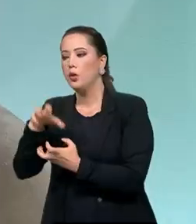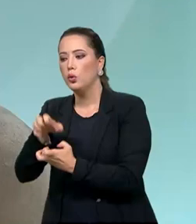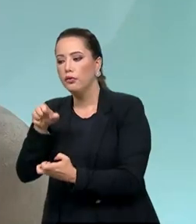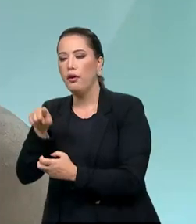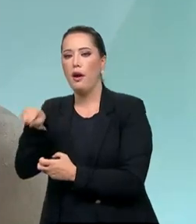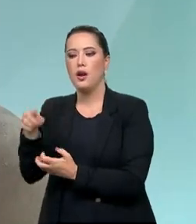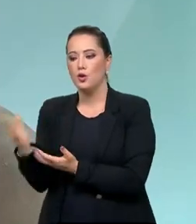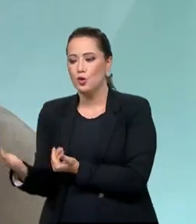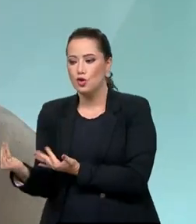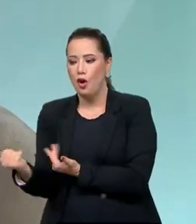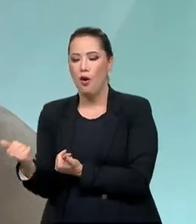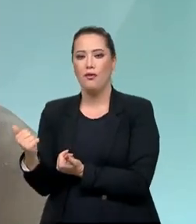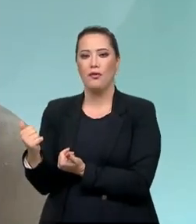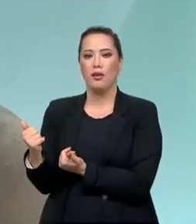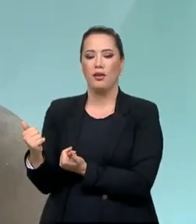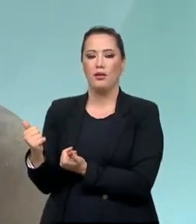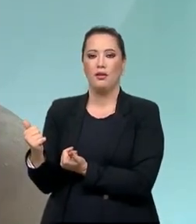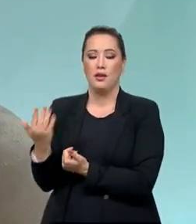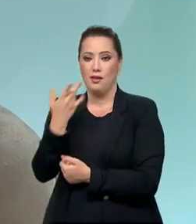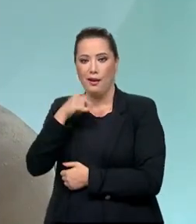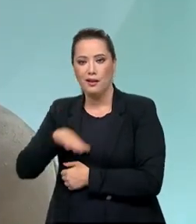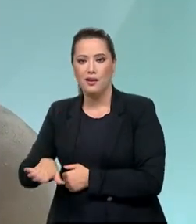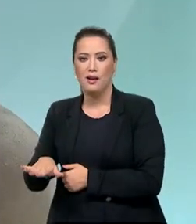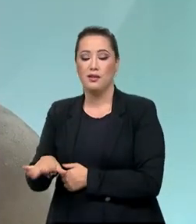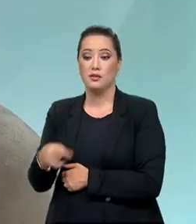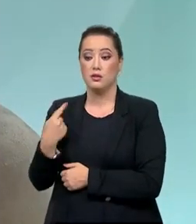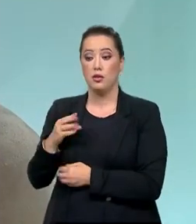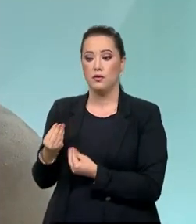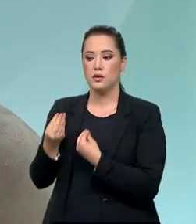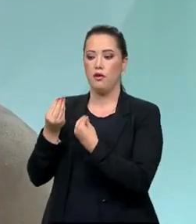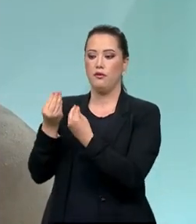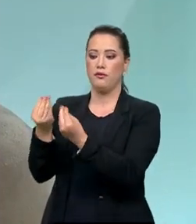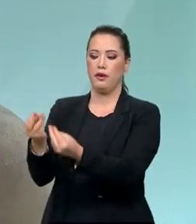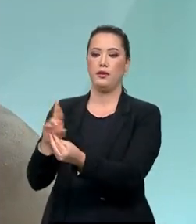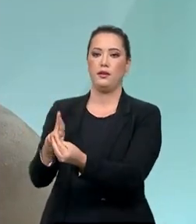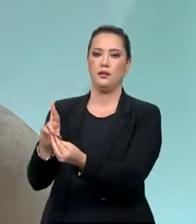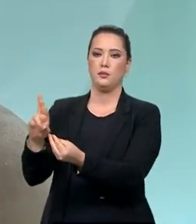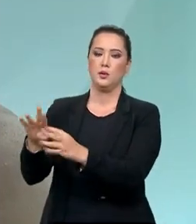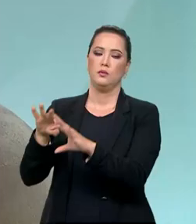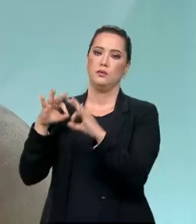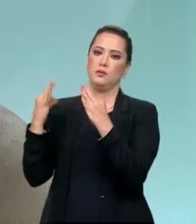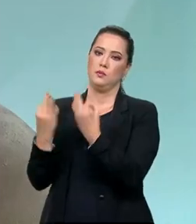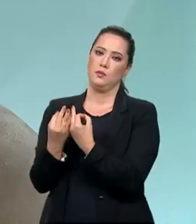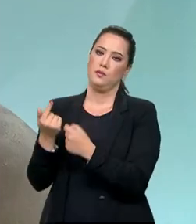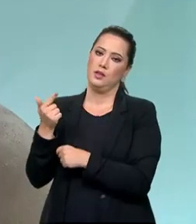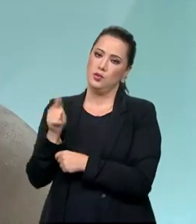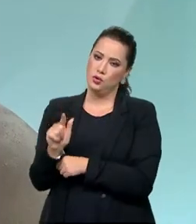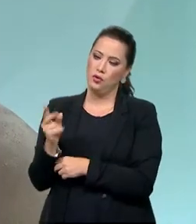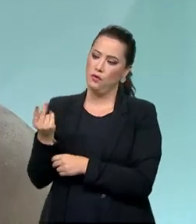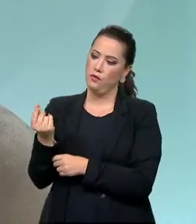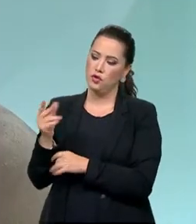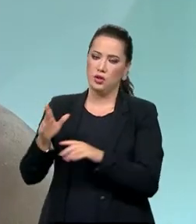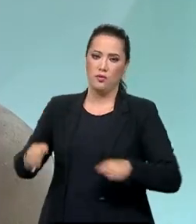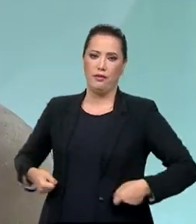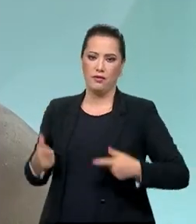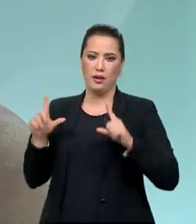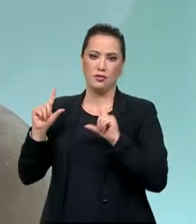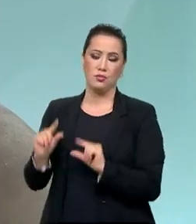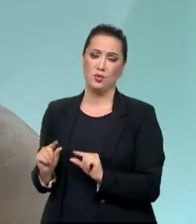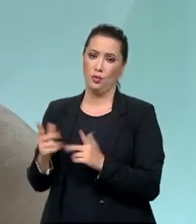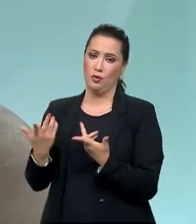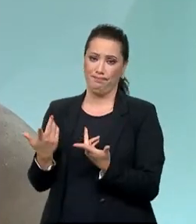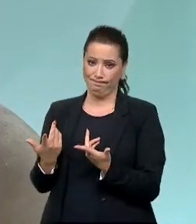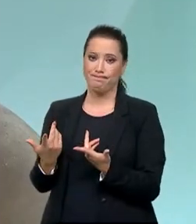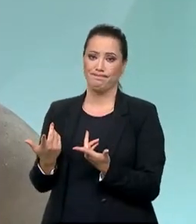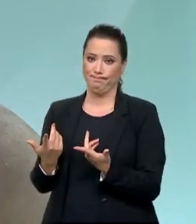adolescente, cuida do jovem, tu coloca a responsabilidade na família e, de novo, com menos gasto público e com mais eficácia,